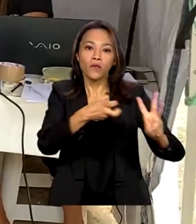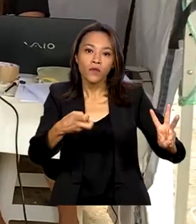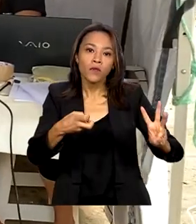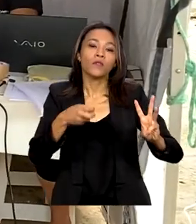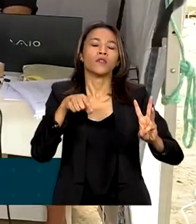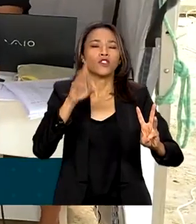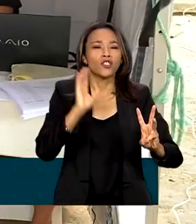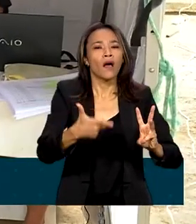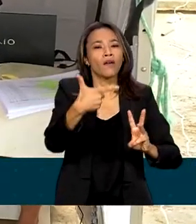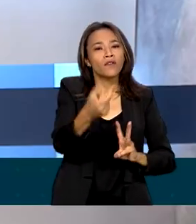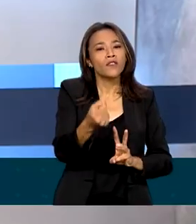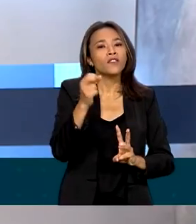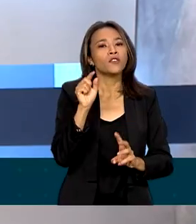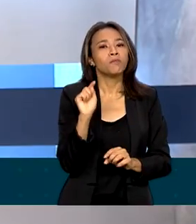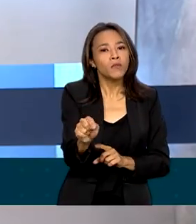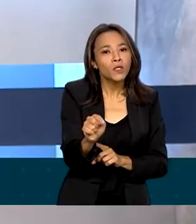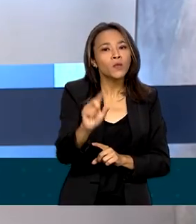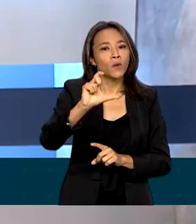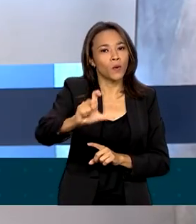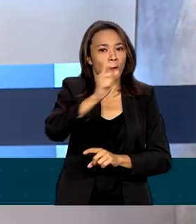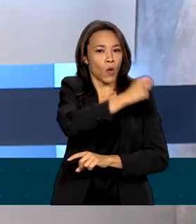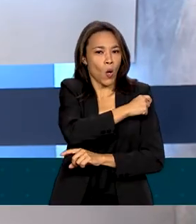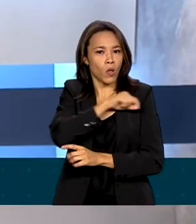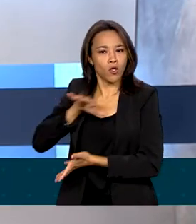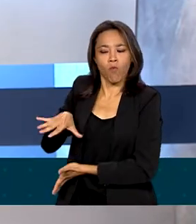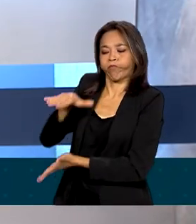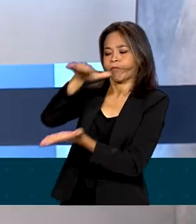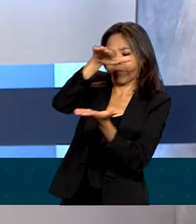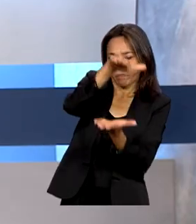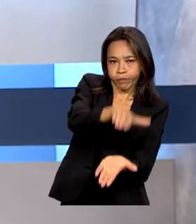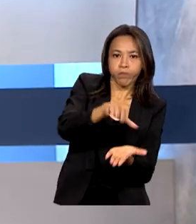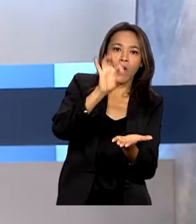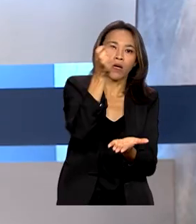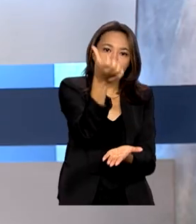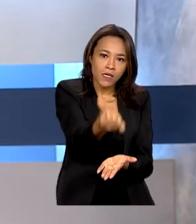de 20 mil doses estão sendo enviadas para as seis comunidades do Estado.